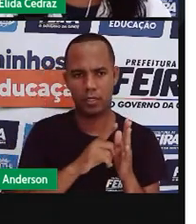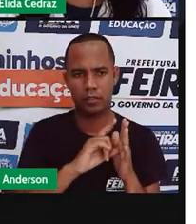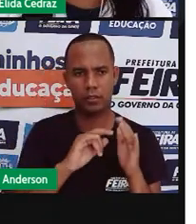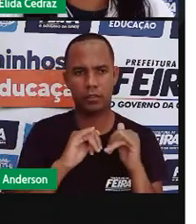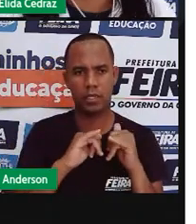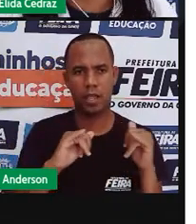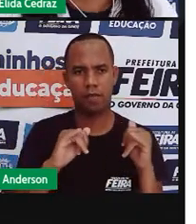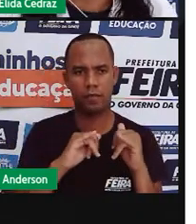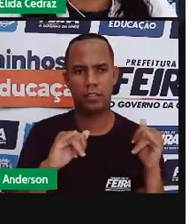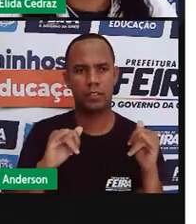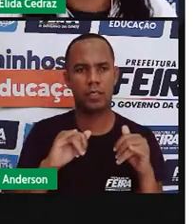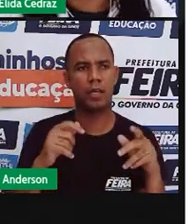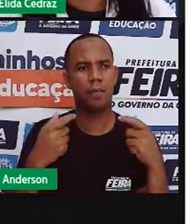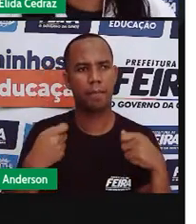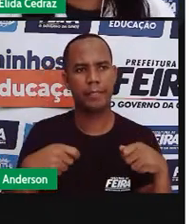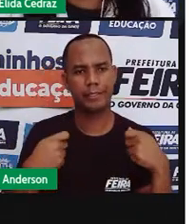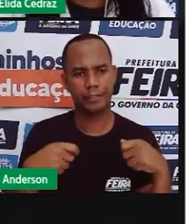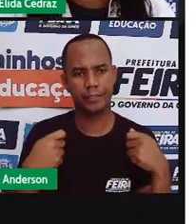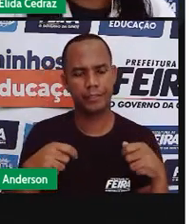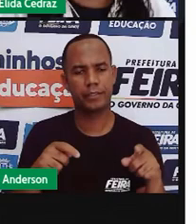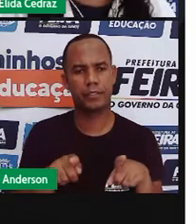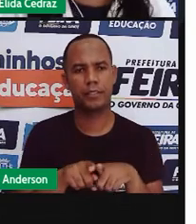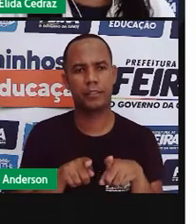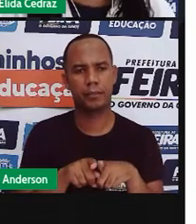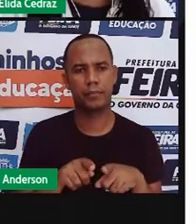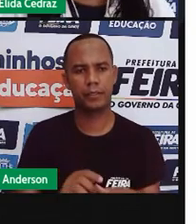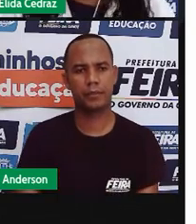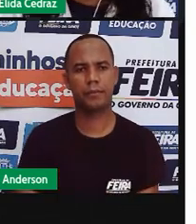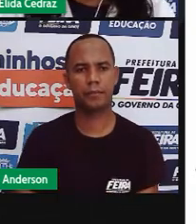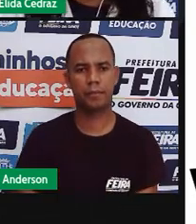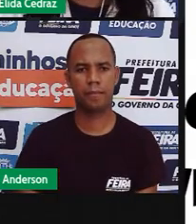compartilhada precisa da autorização